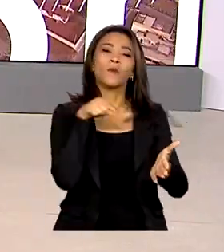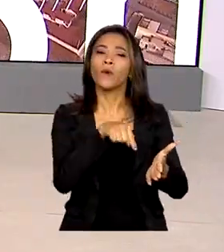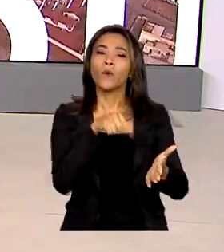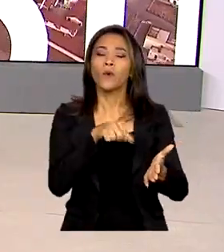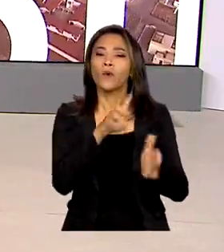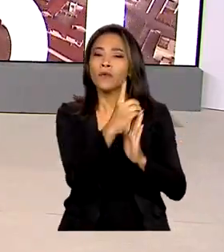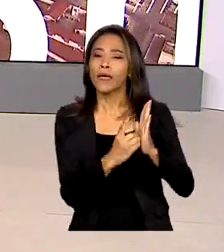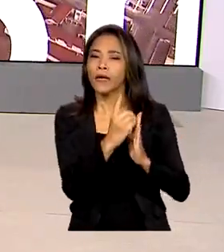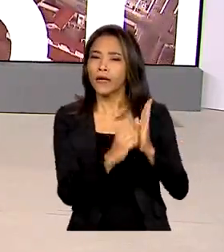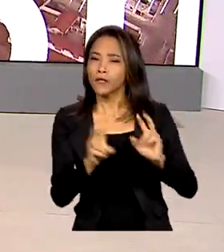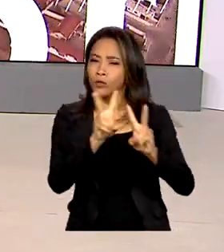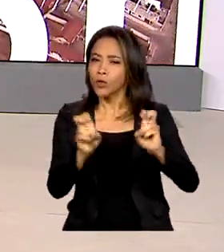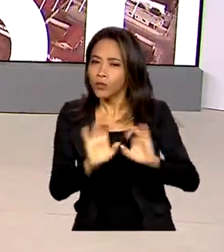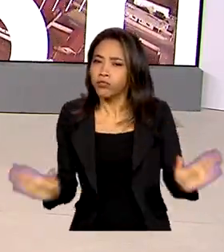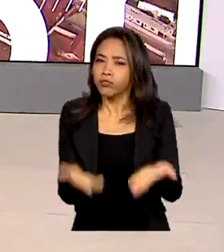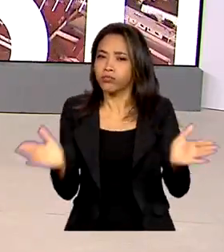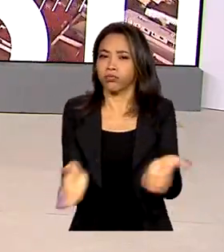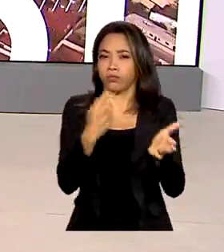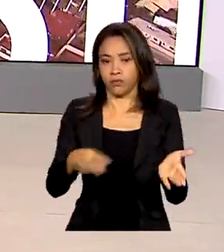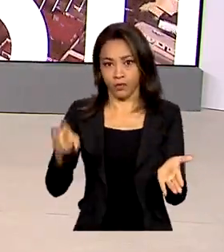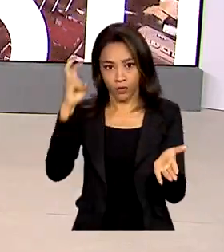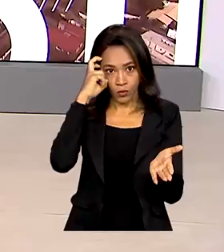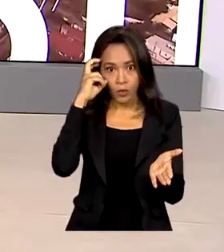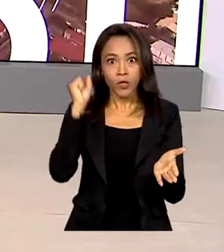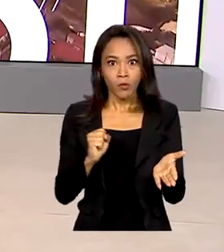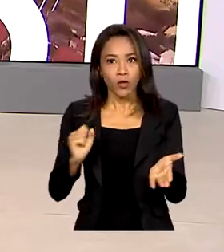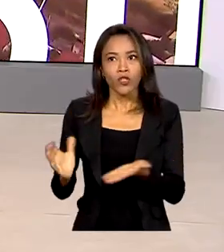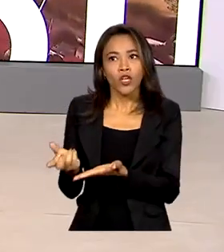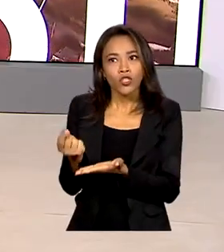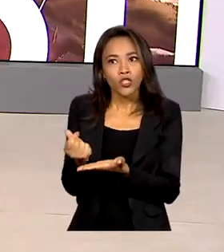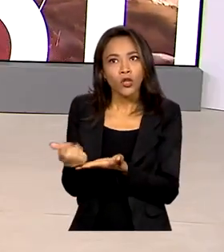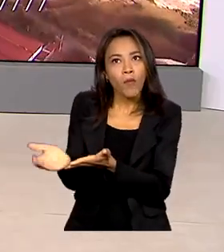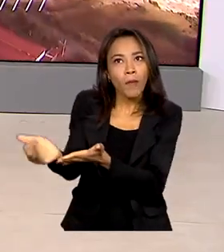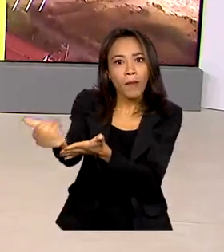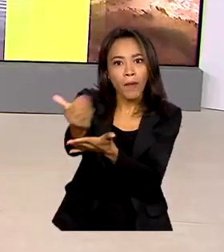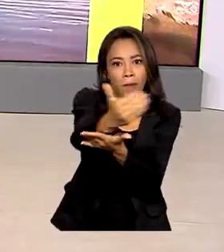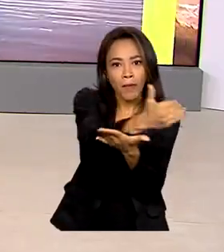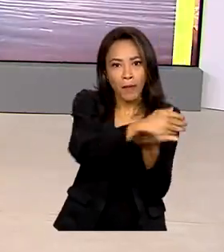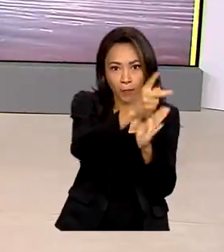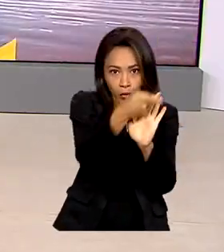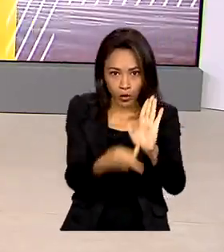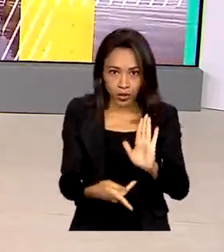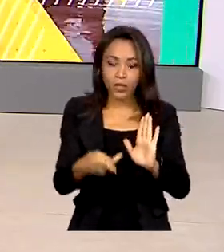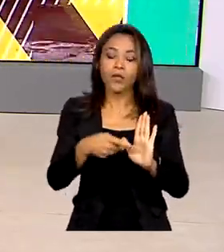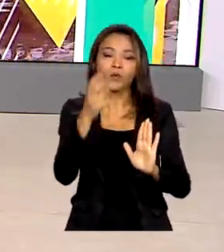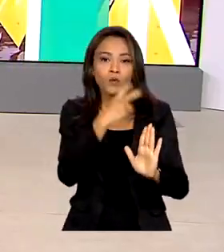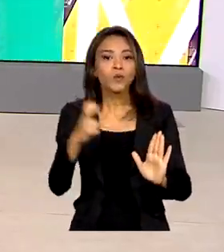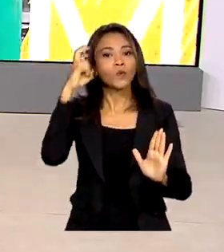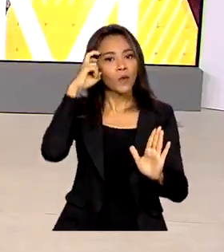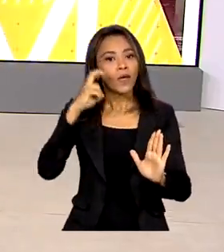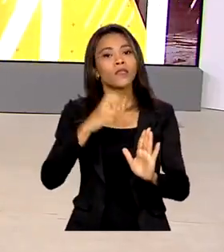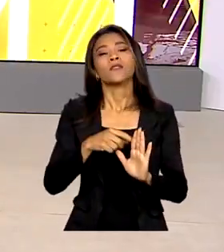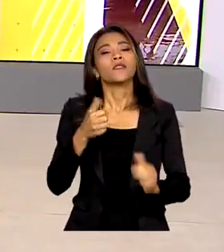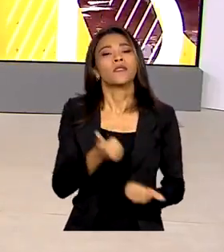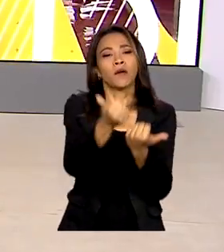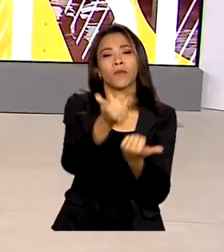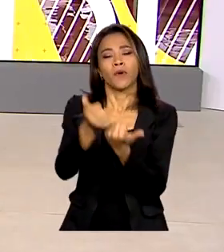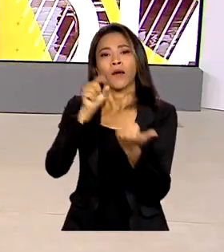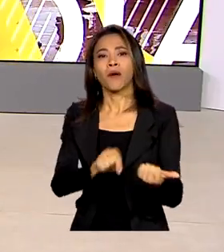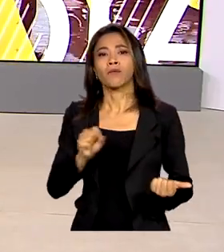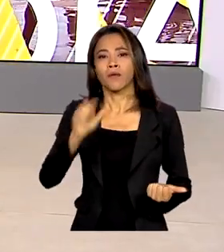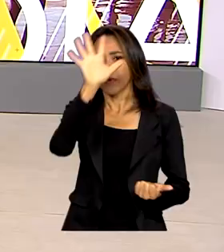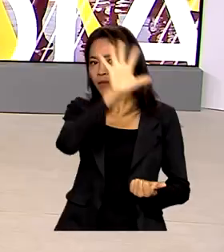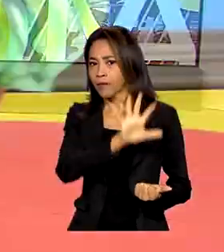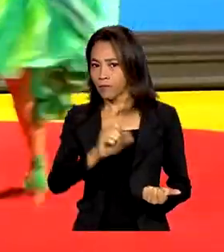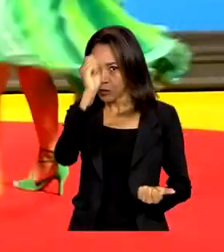descentralizar os recursos que podem ser captados por projetos culturais e financiar iniciativas em todas as regiões do país.